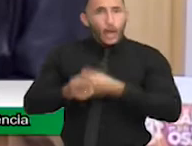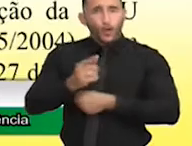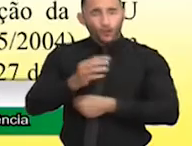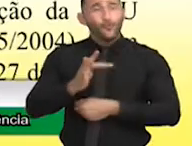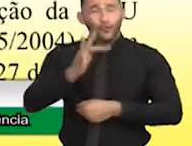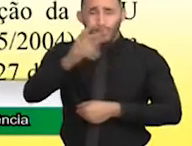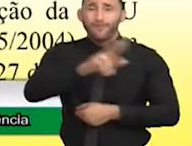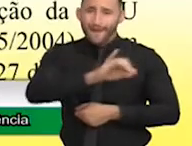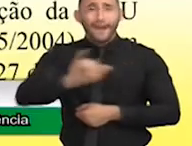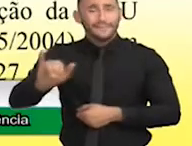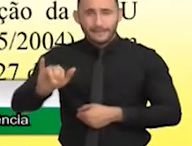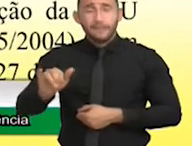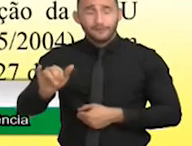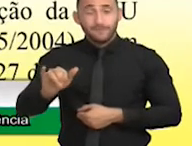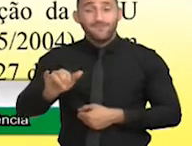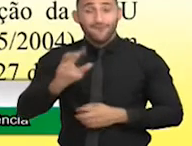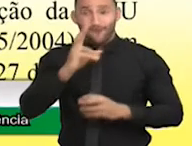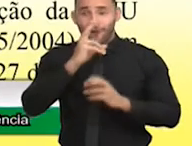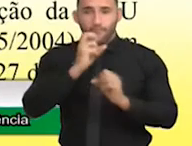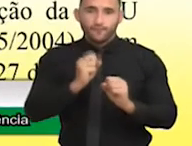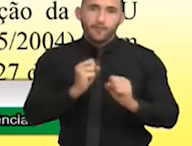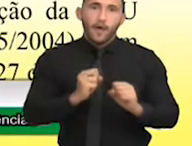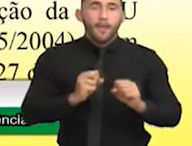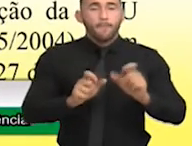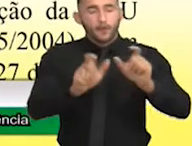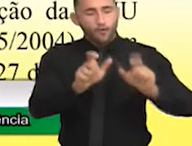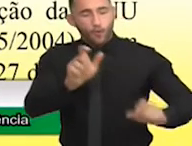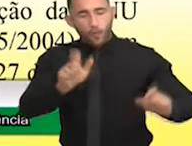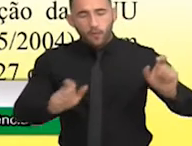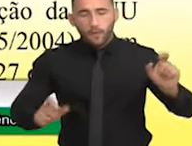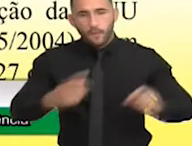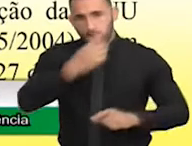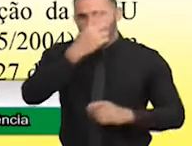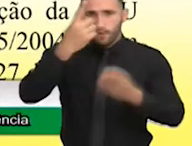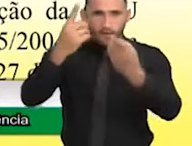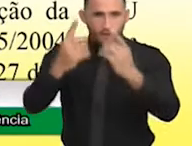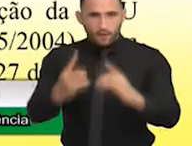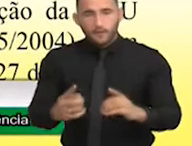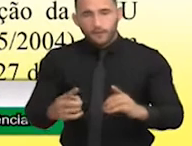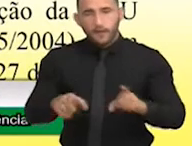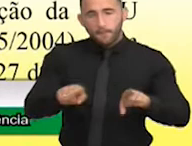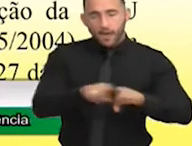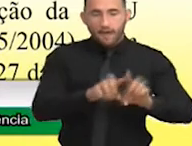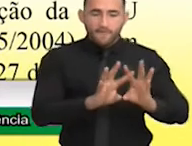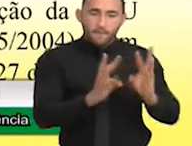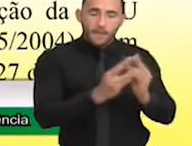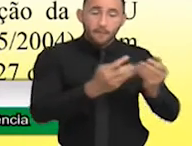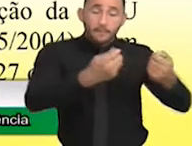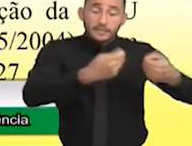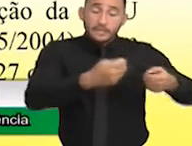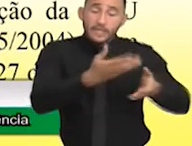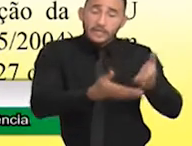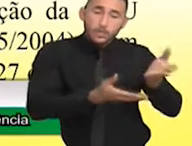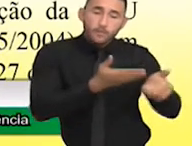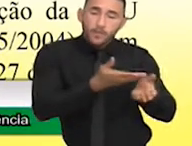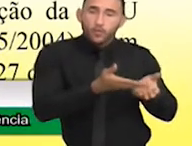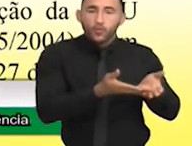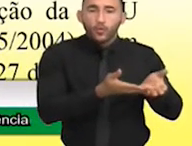Assim, tanto a pessoa com deficiência como seus familiares necessitam de diversos atendimentos de saúde,